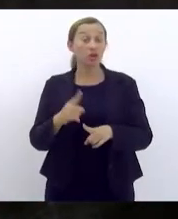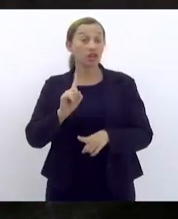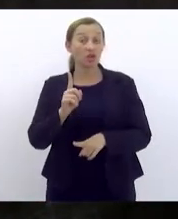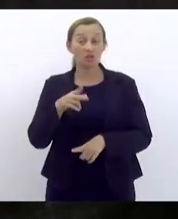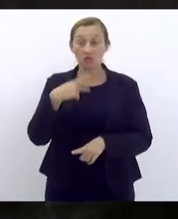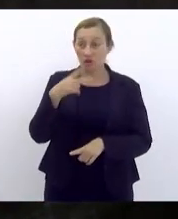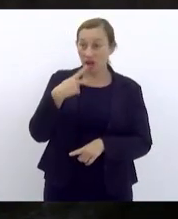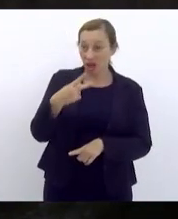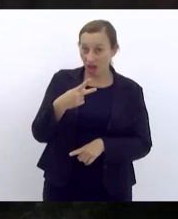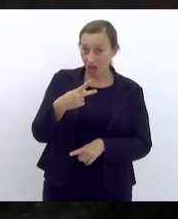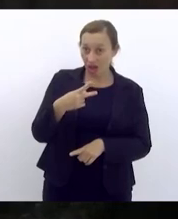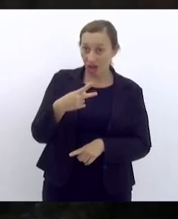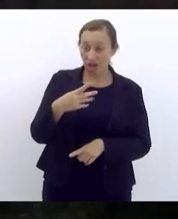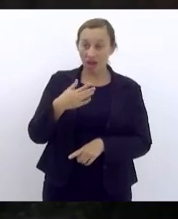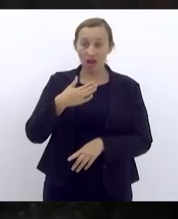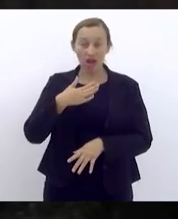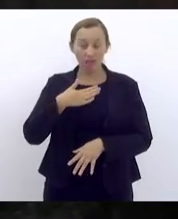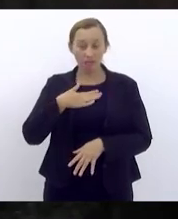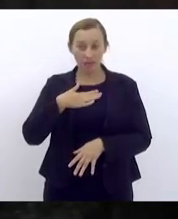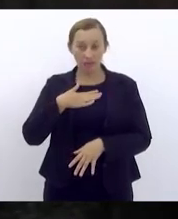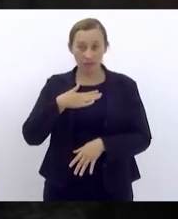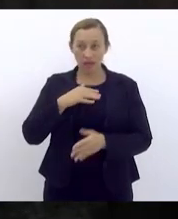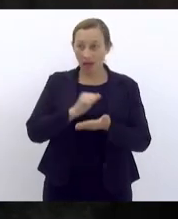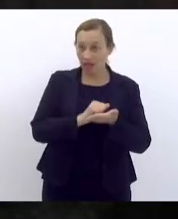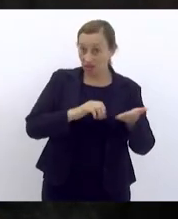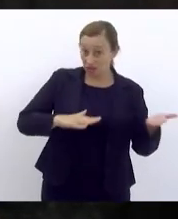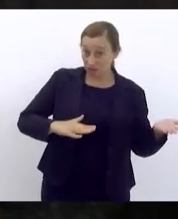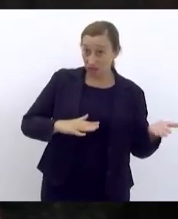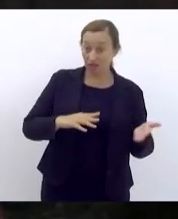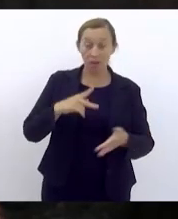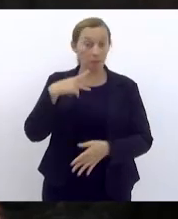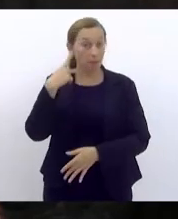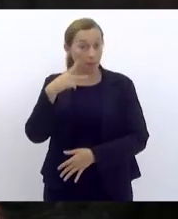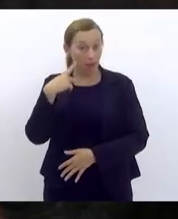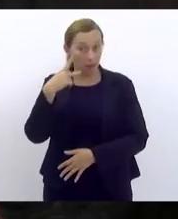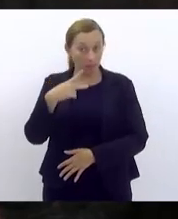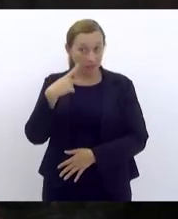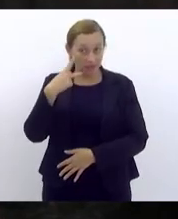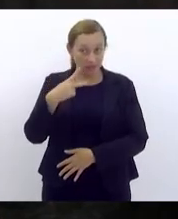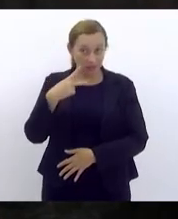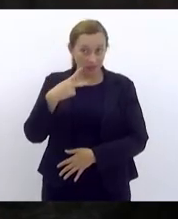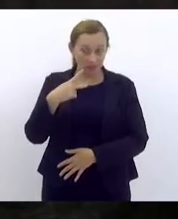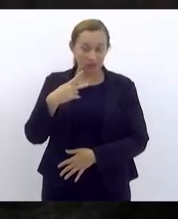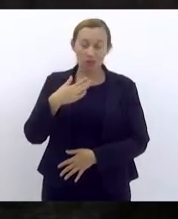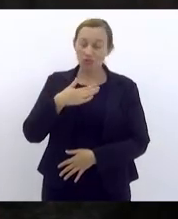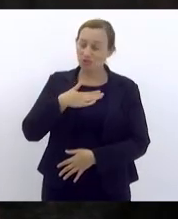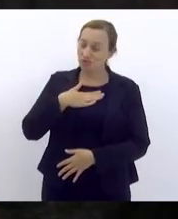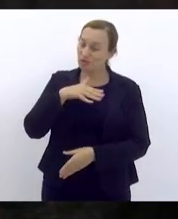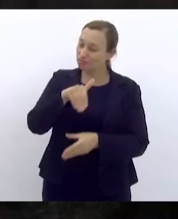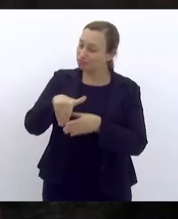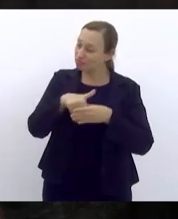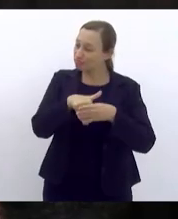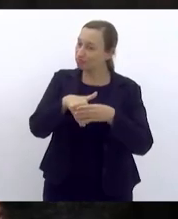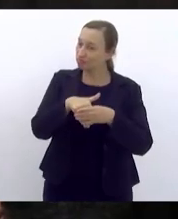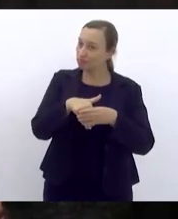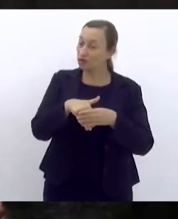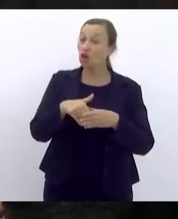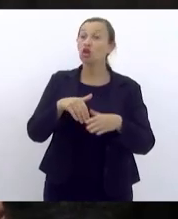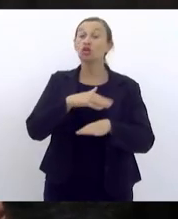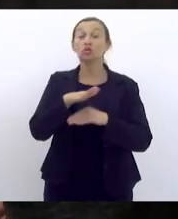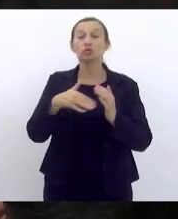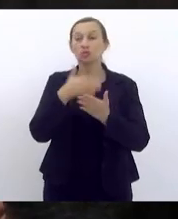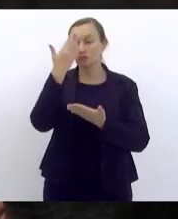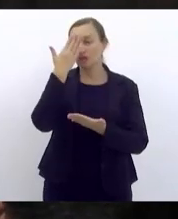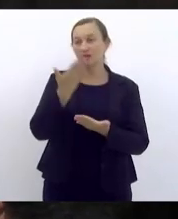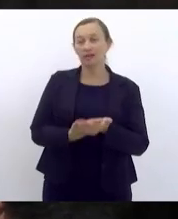a minha atividade parlamentar perante os meus eleitores e aqueles que confiaram